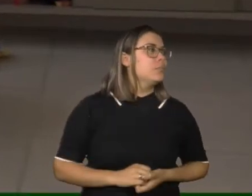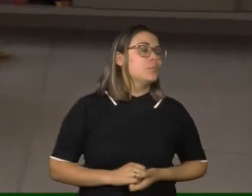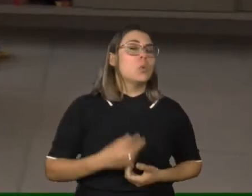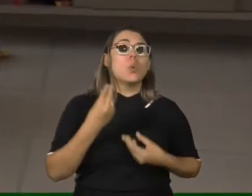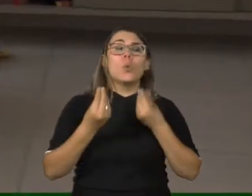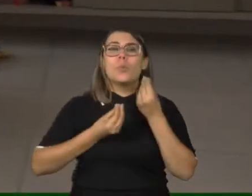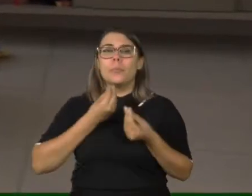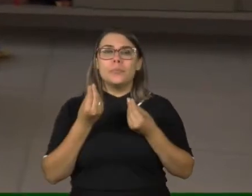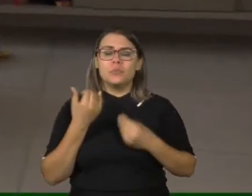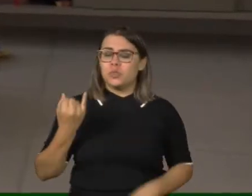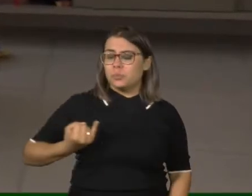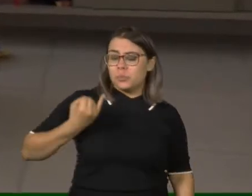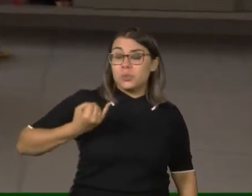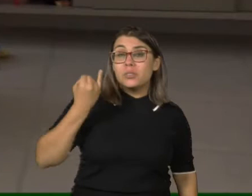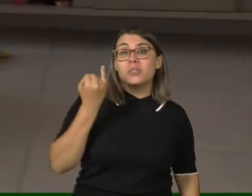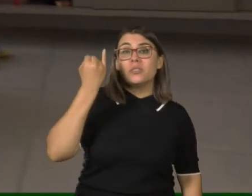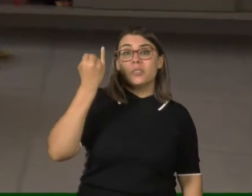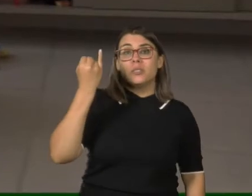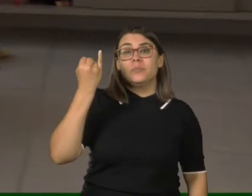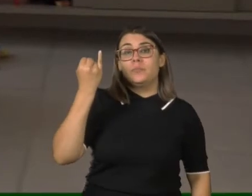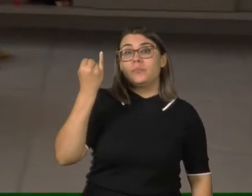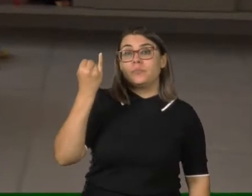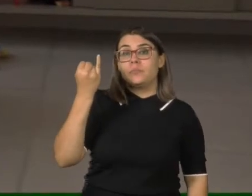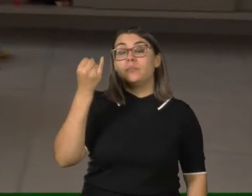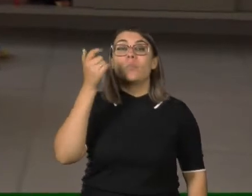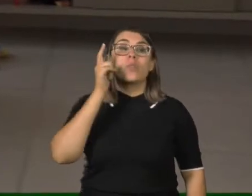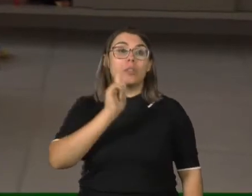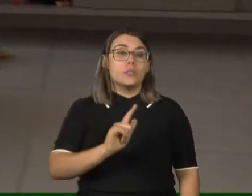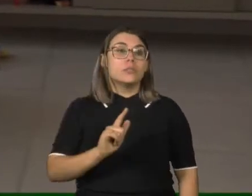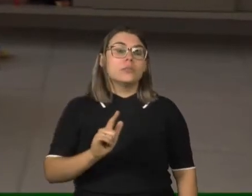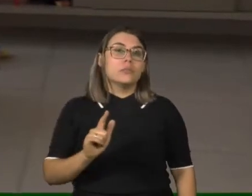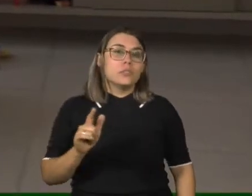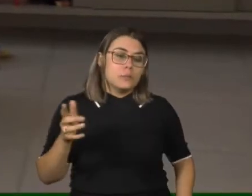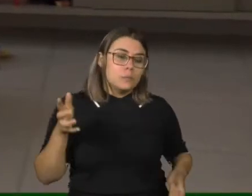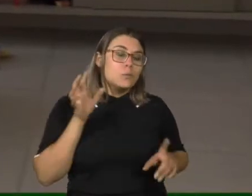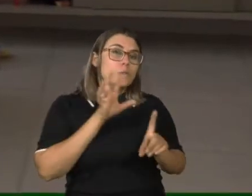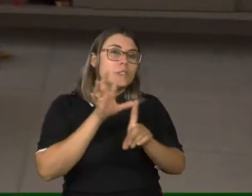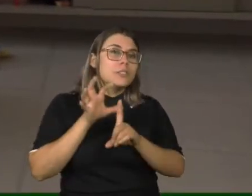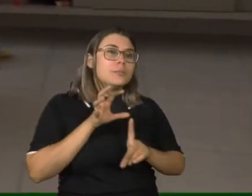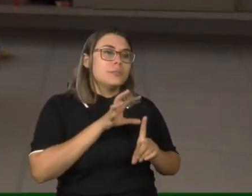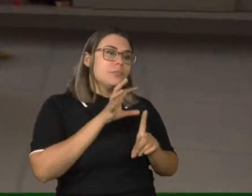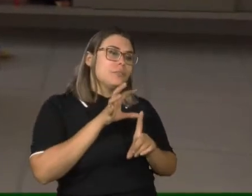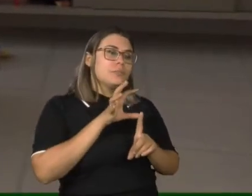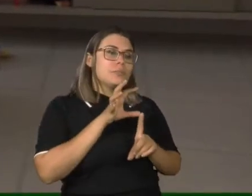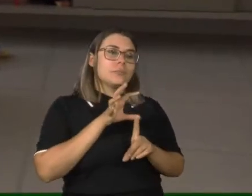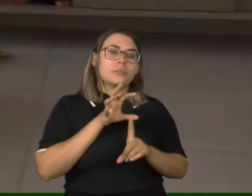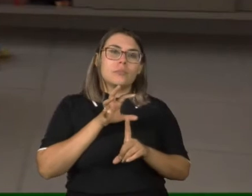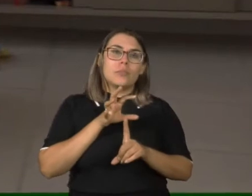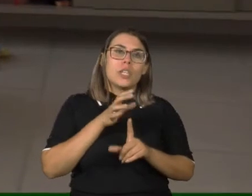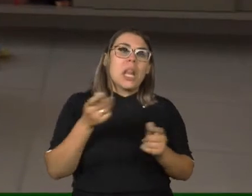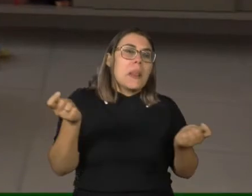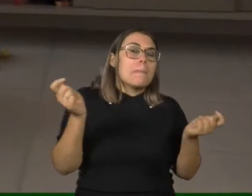O quanto foi importante que a terapeuta, a profissional permitisse e mostrasse para Pedro que ele era